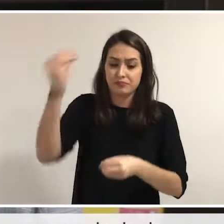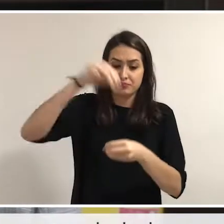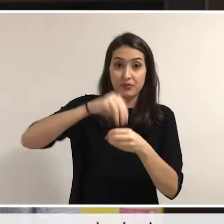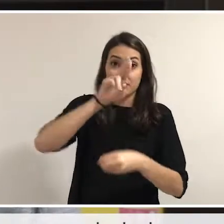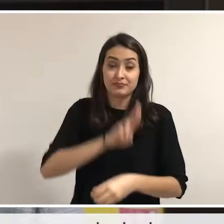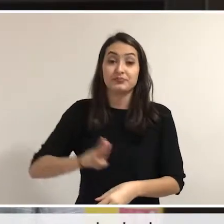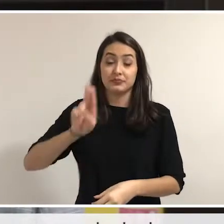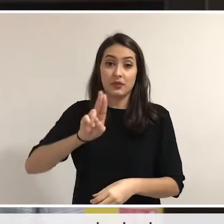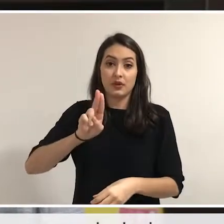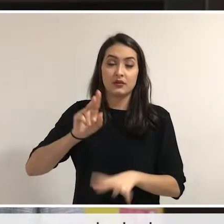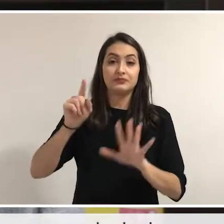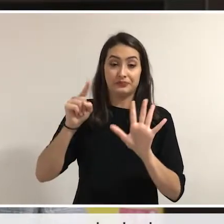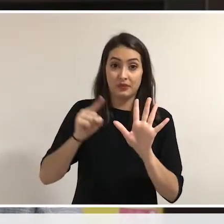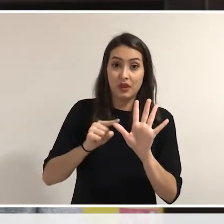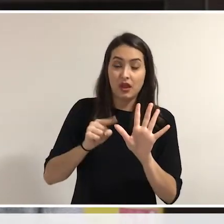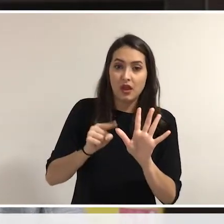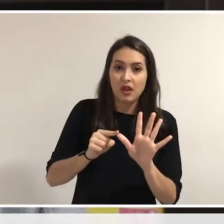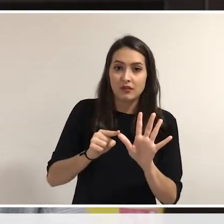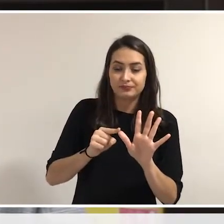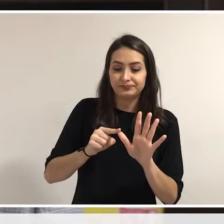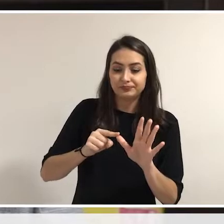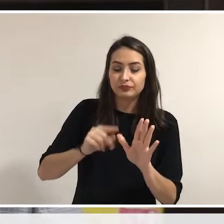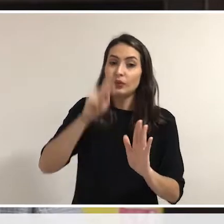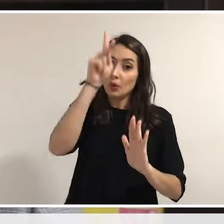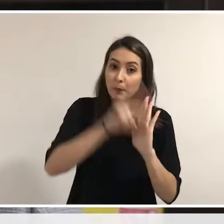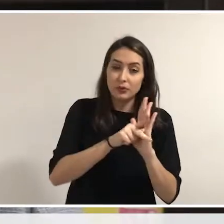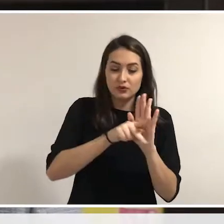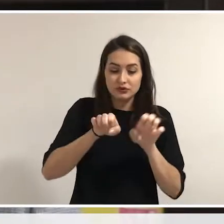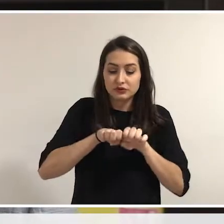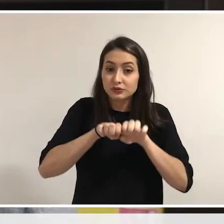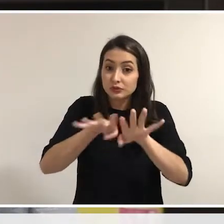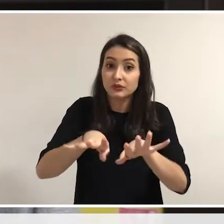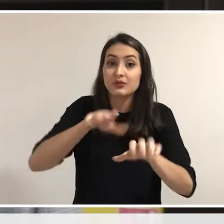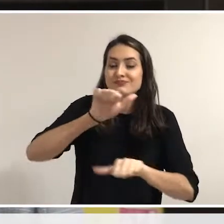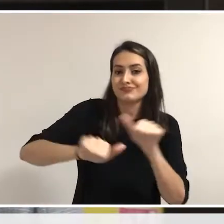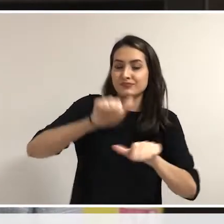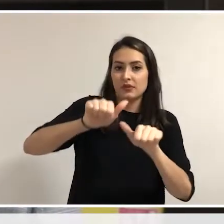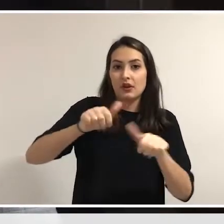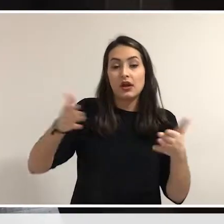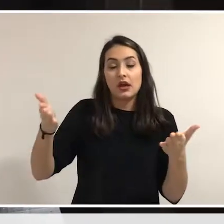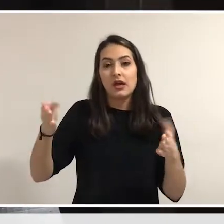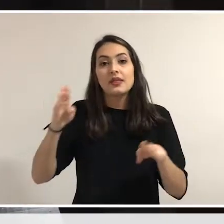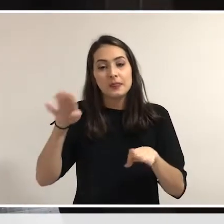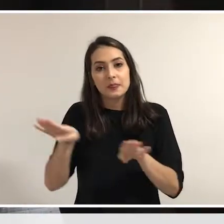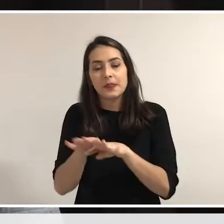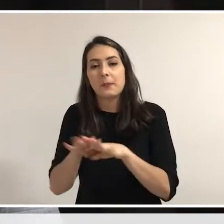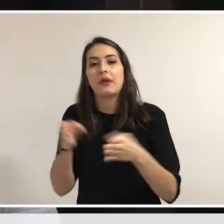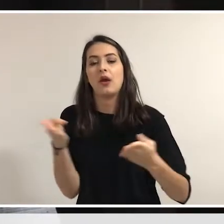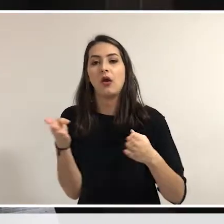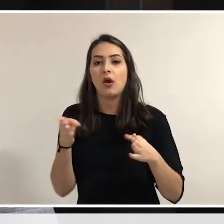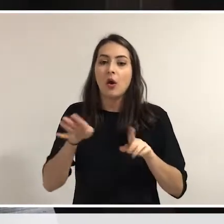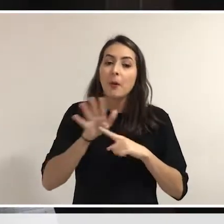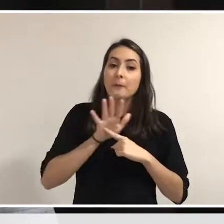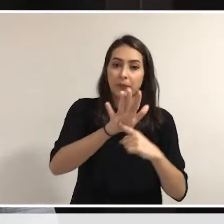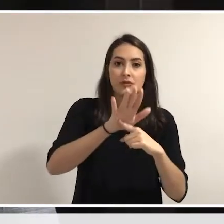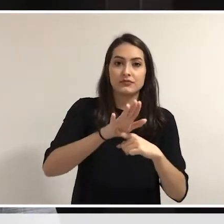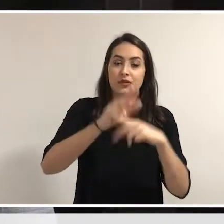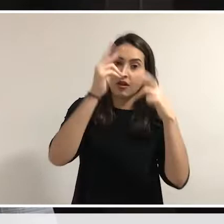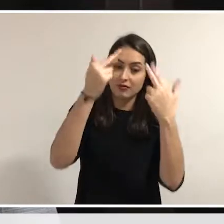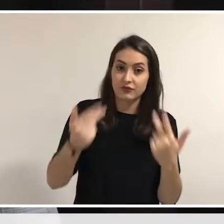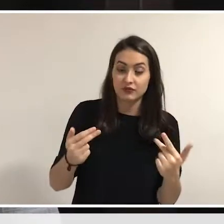resultados significativos e posicionando a Unesp em lugar de destaque no cenário nacional. Como poderá ser observado,